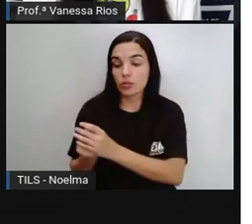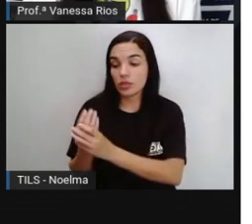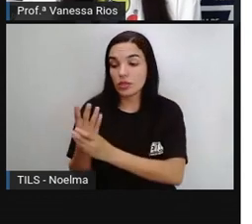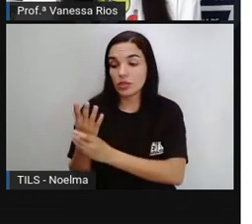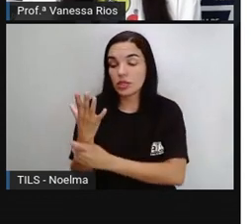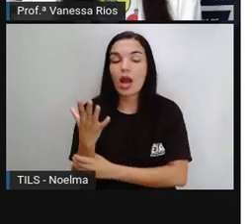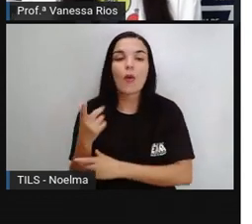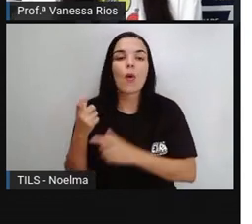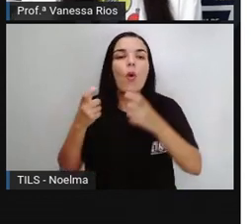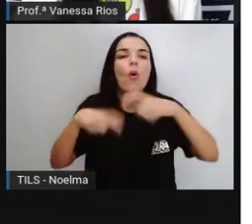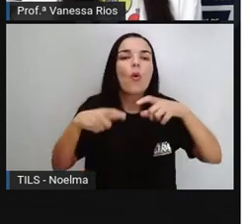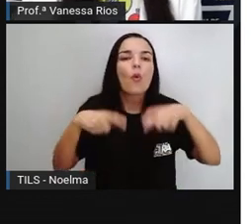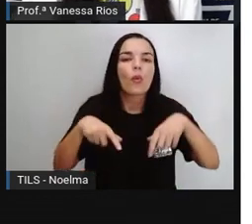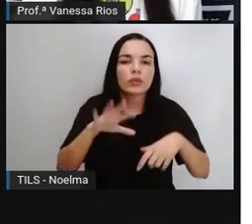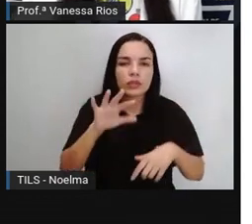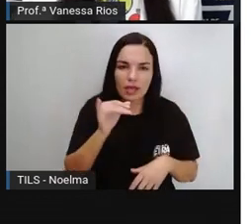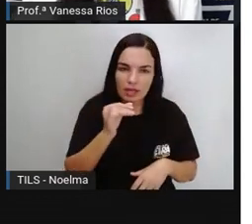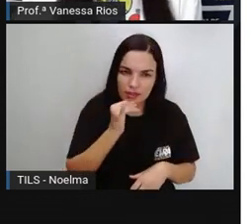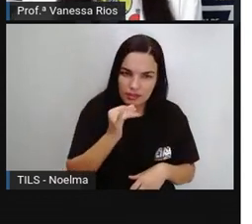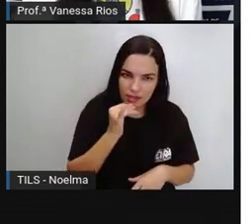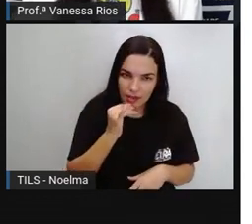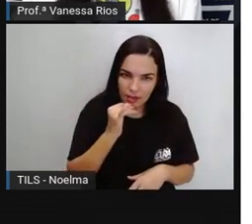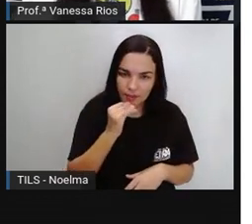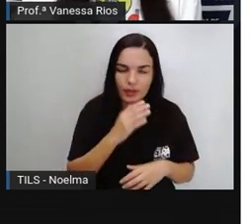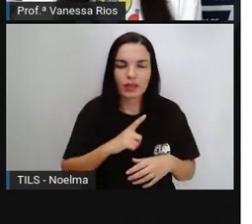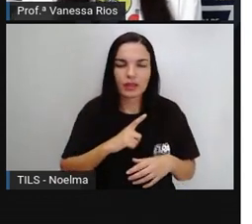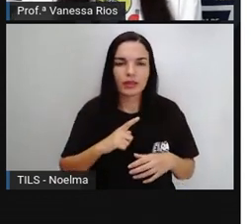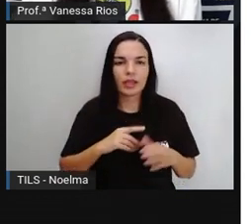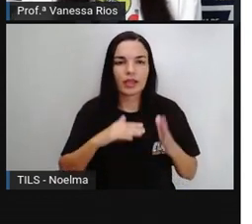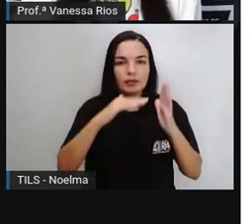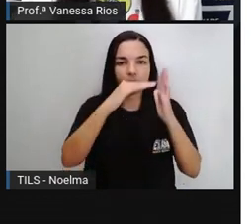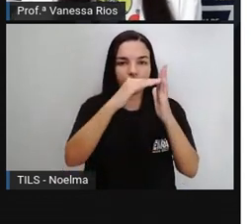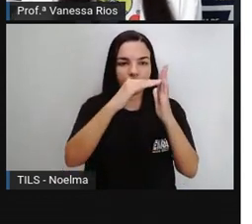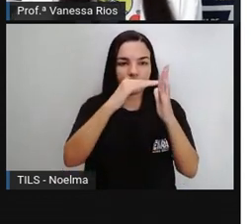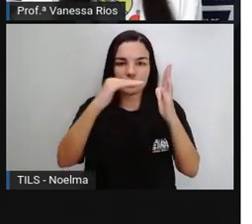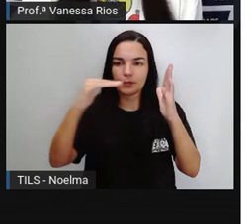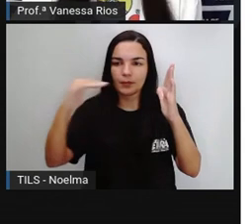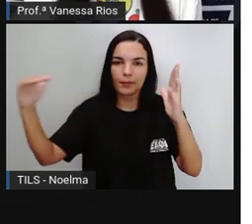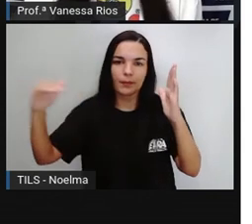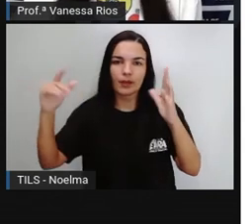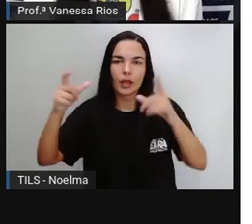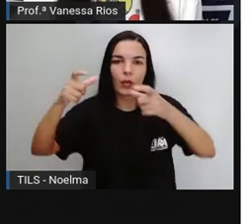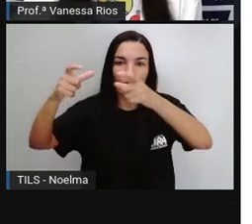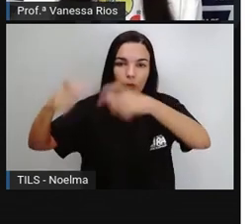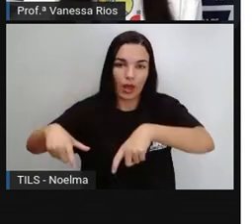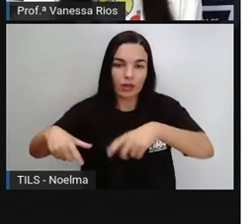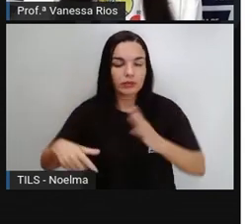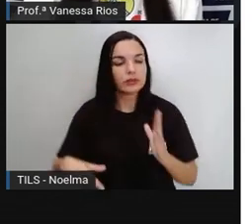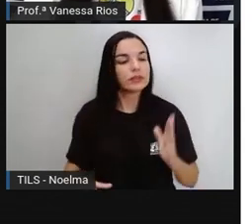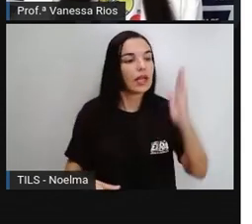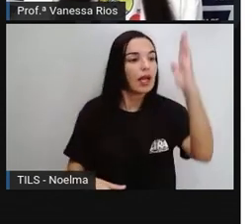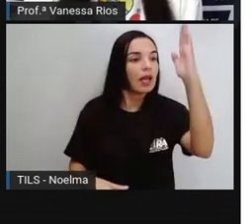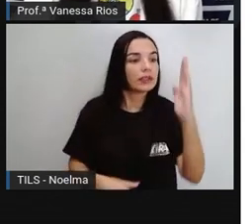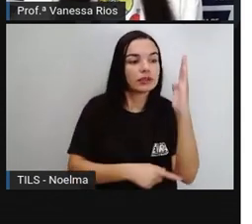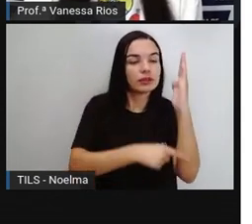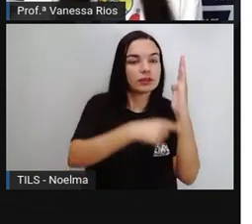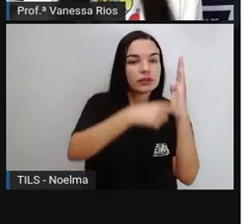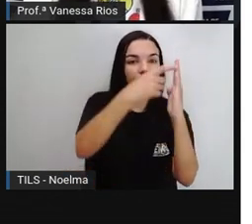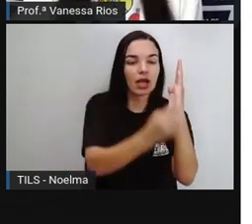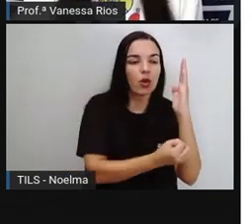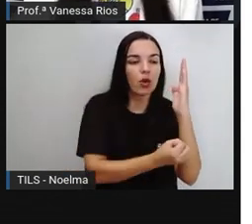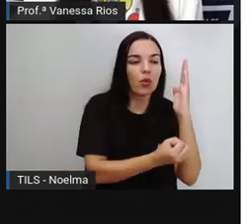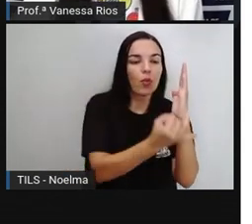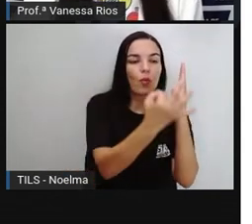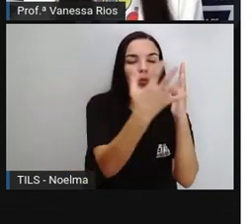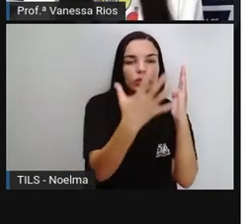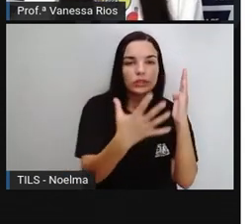vê aqui, ó, na linha horizontal os locais e na linha vertical as quantidades. E também percebemos que os